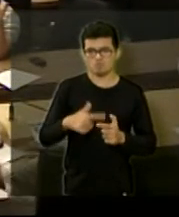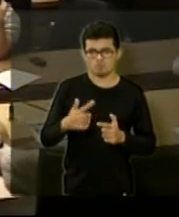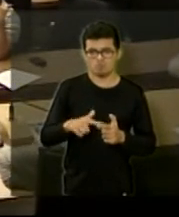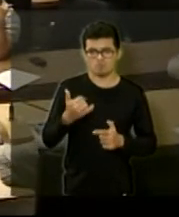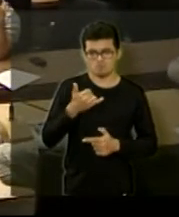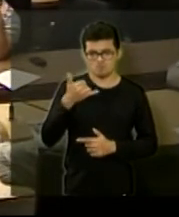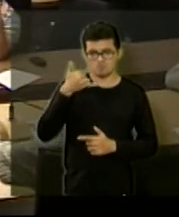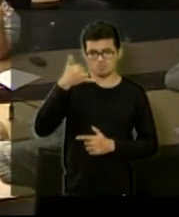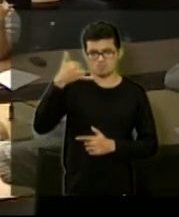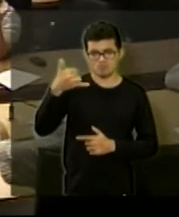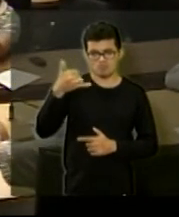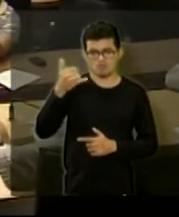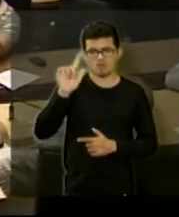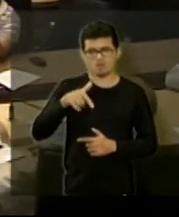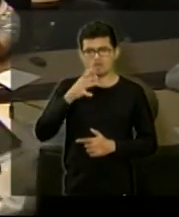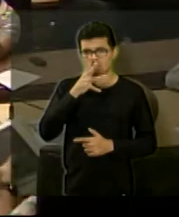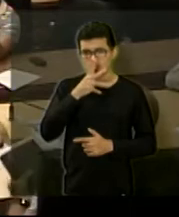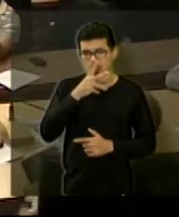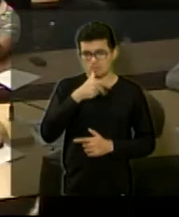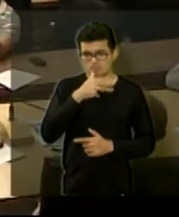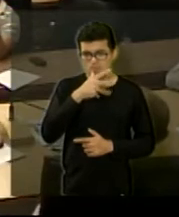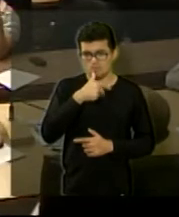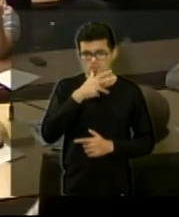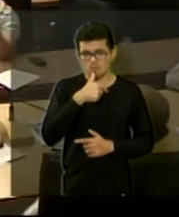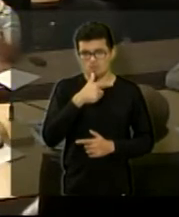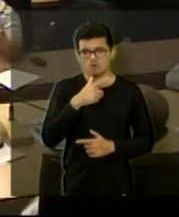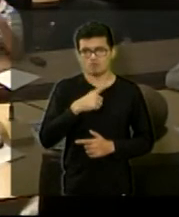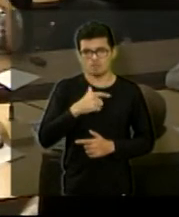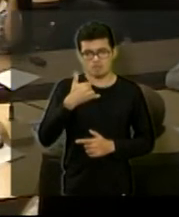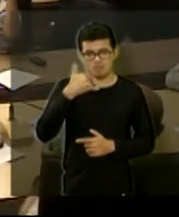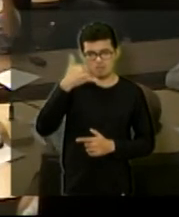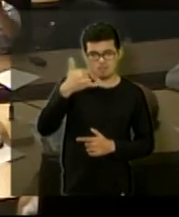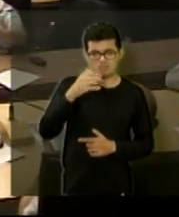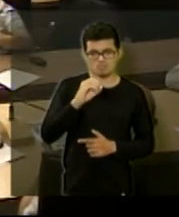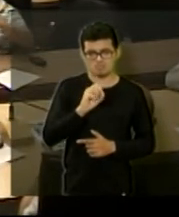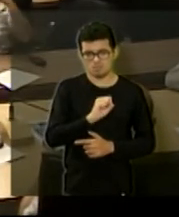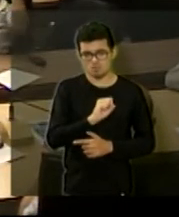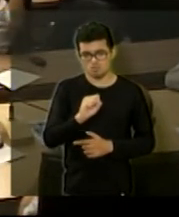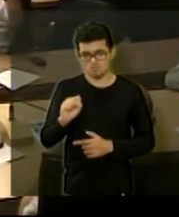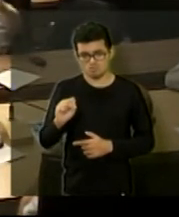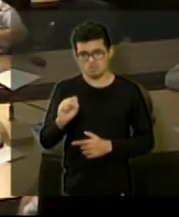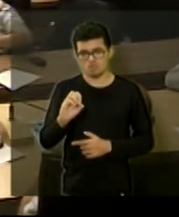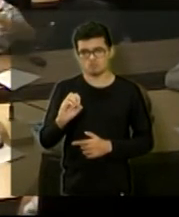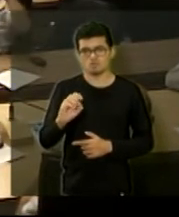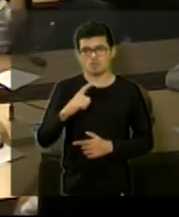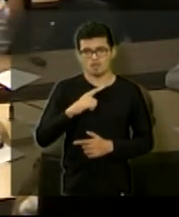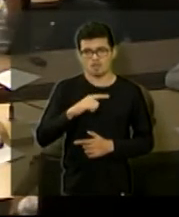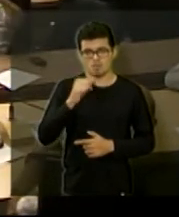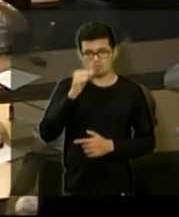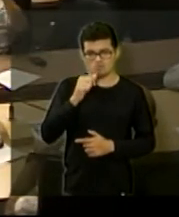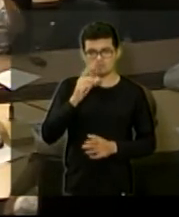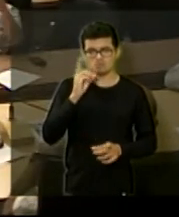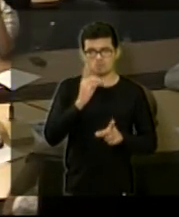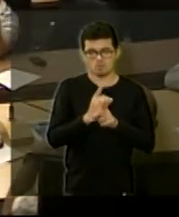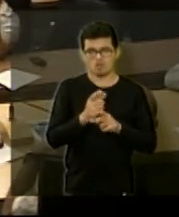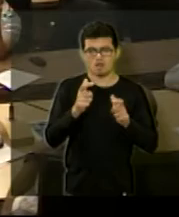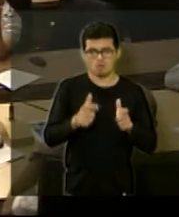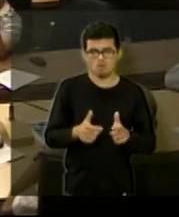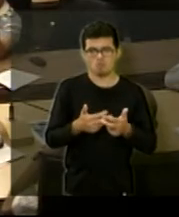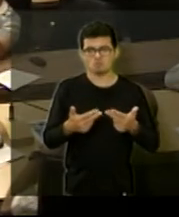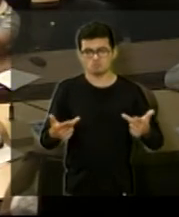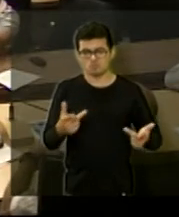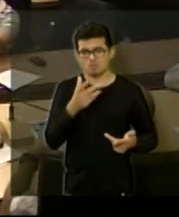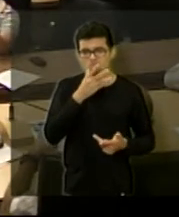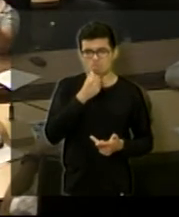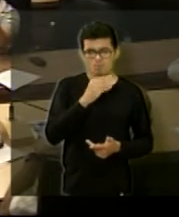ligar é algo que demora muito a gente tem que ligar no 0800 até fazer o atendimento até a moça descobrir onde é então coisas